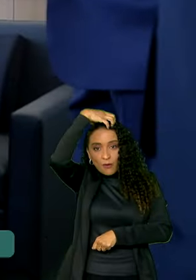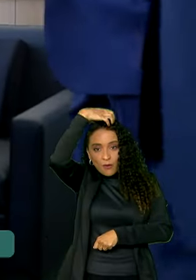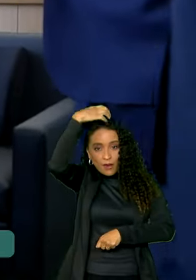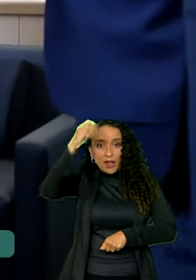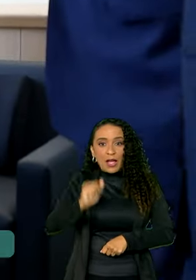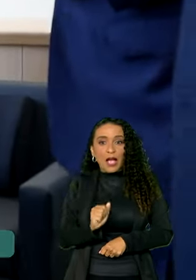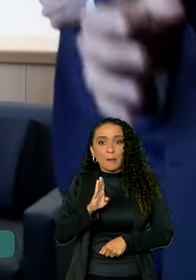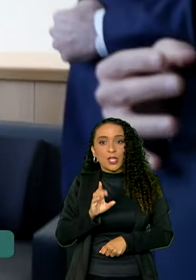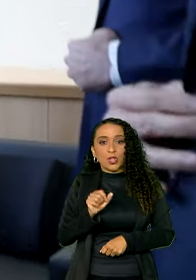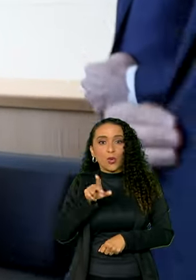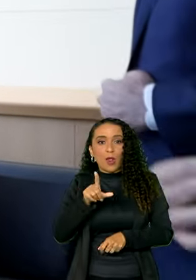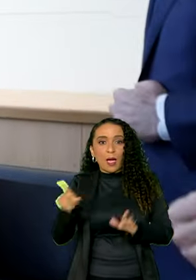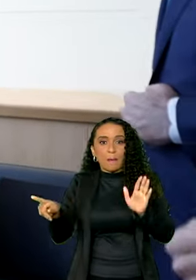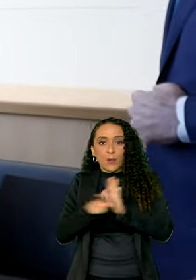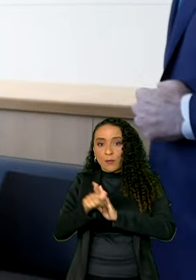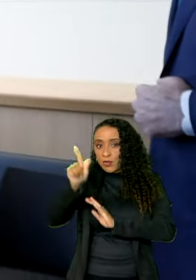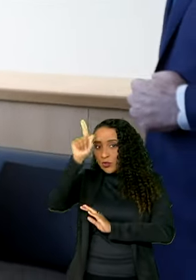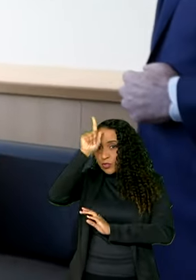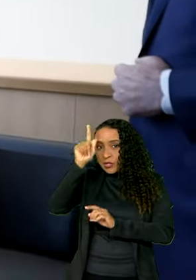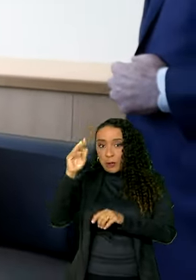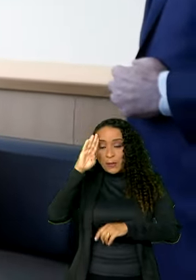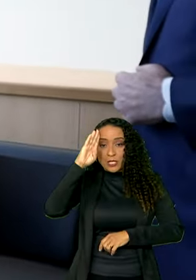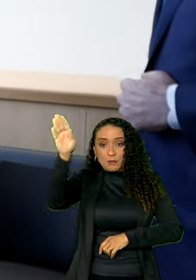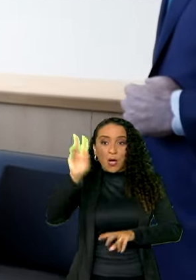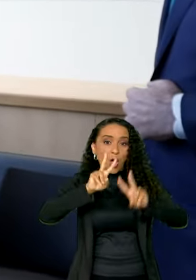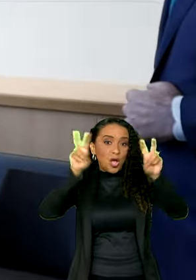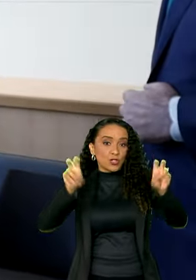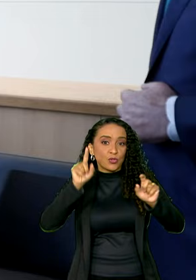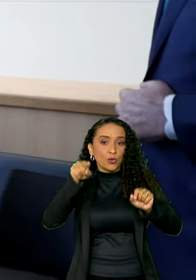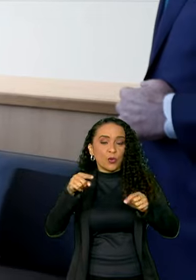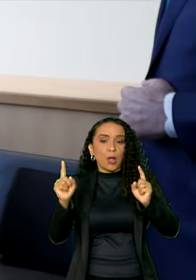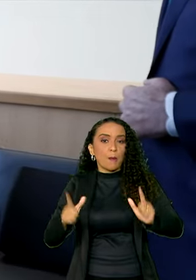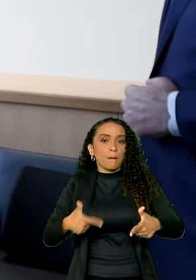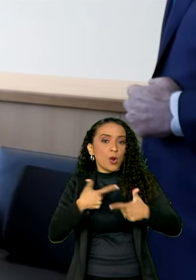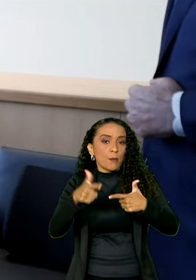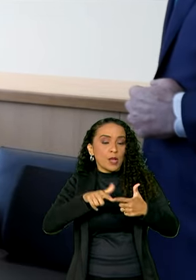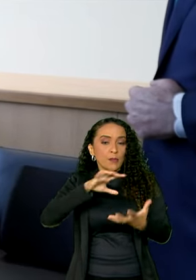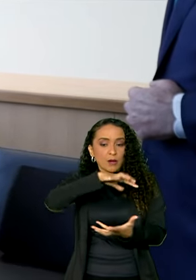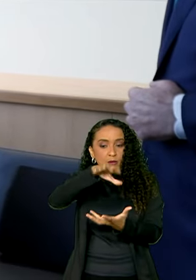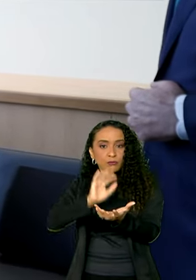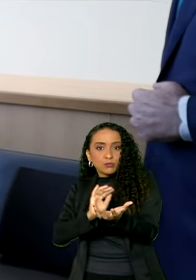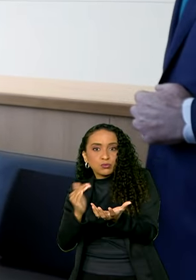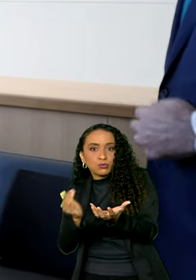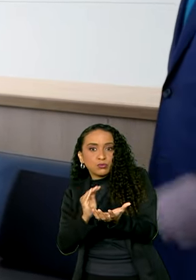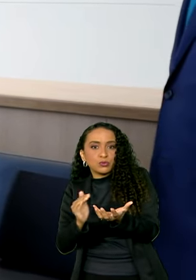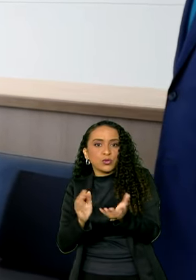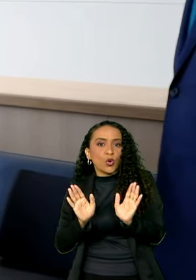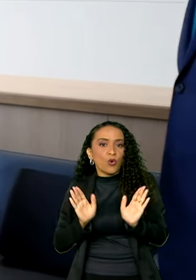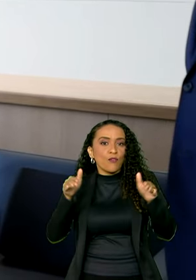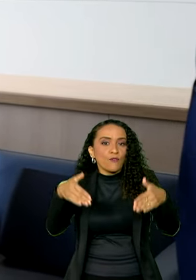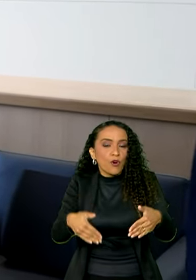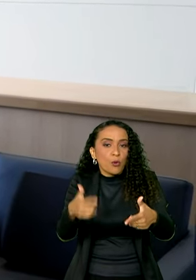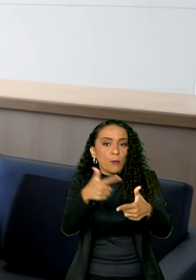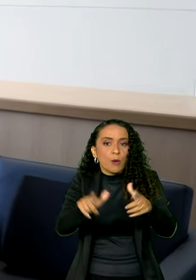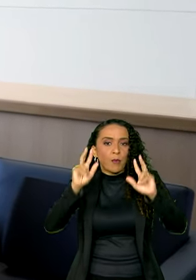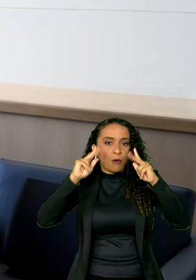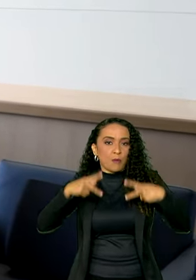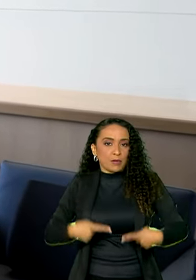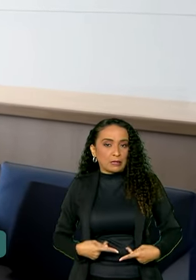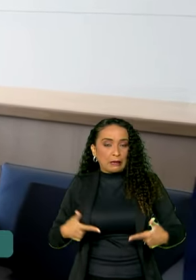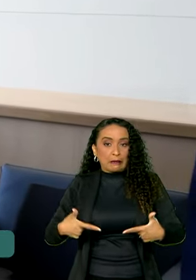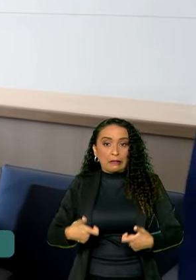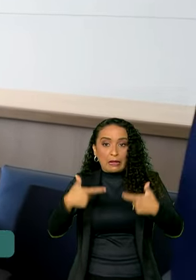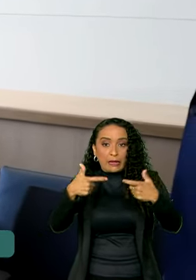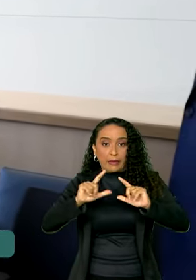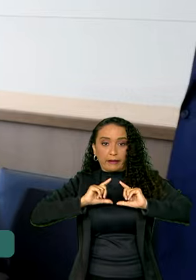II, da Jordânia. O principal assunto foi o conflito no Oriente Médio, com foco na crise humanitária